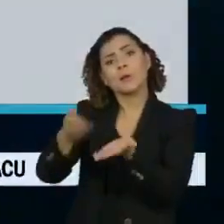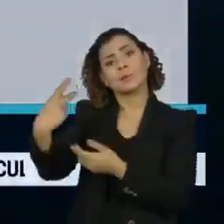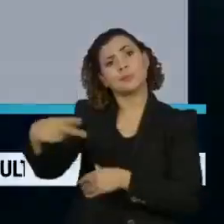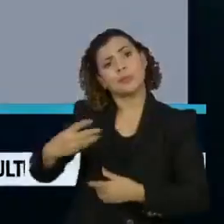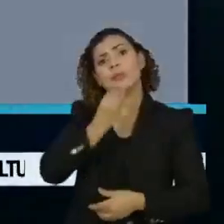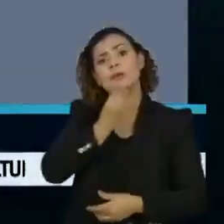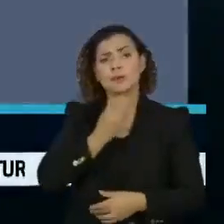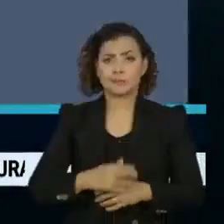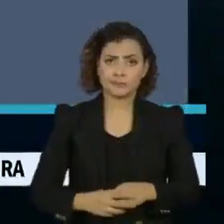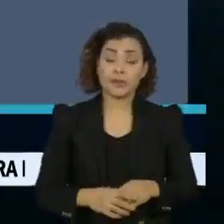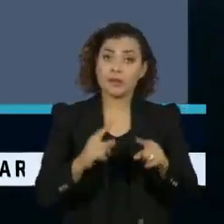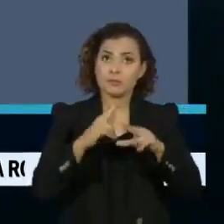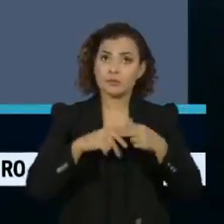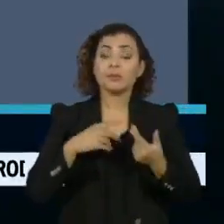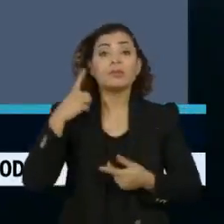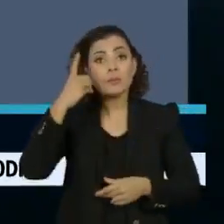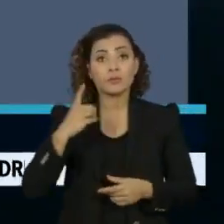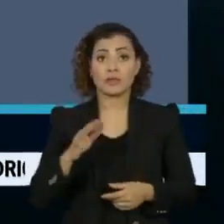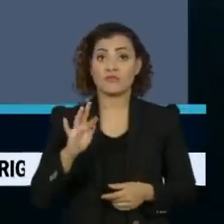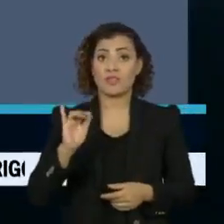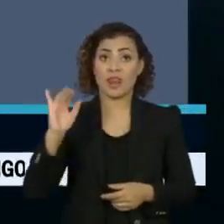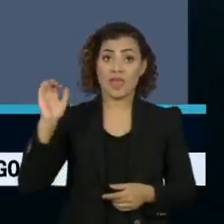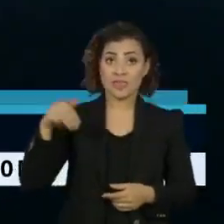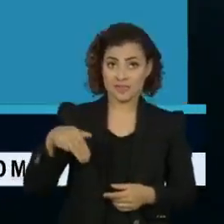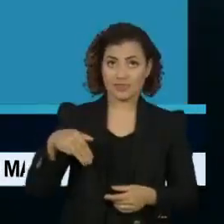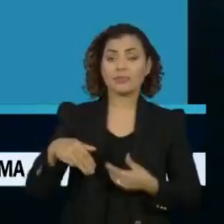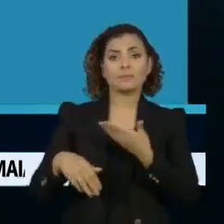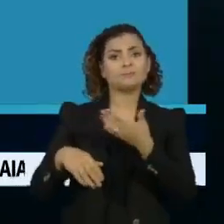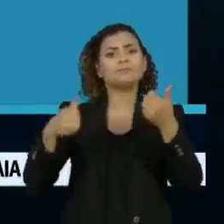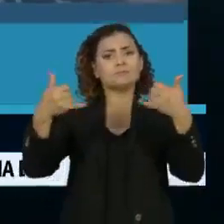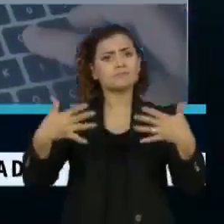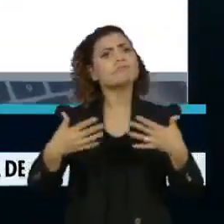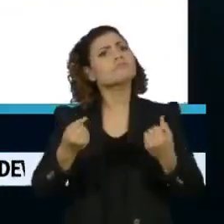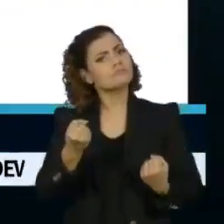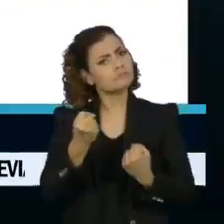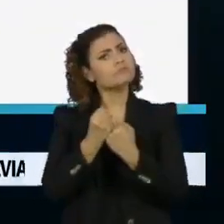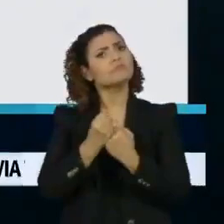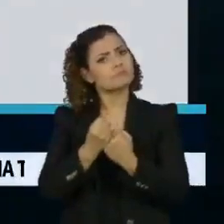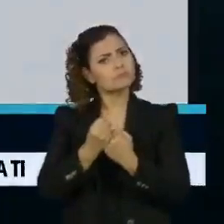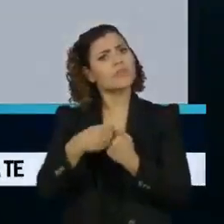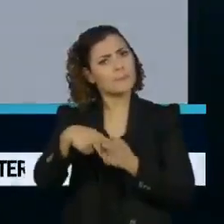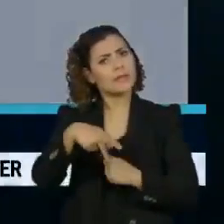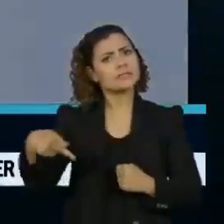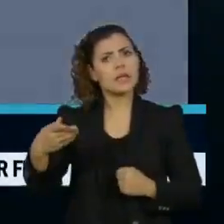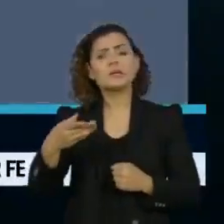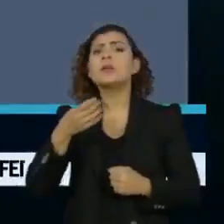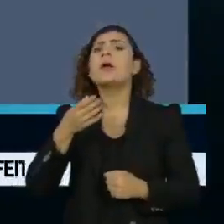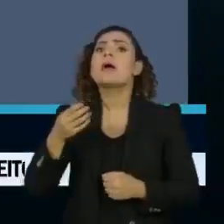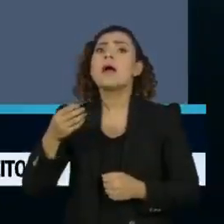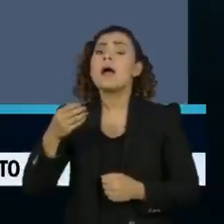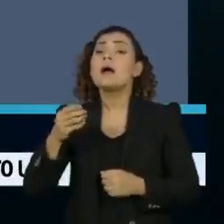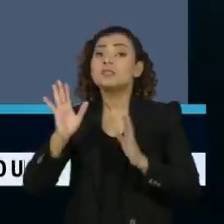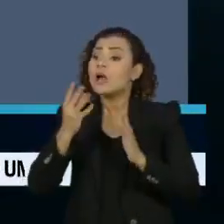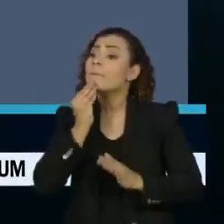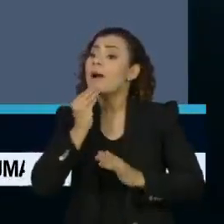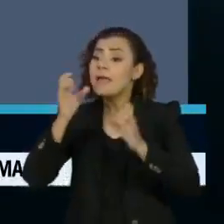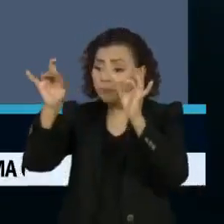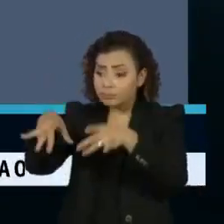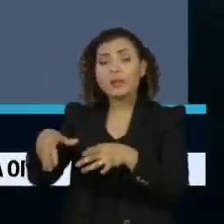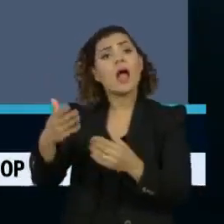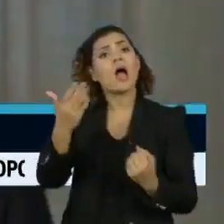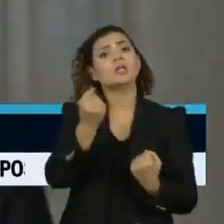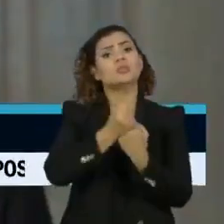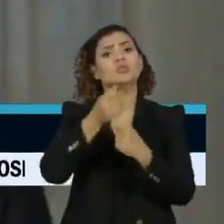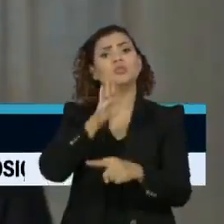líder do partido na Câmara, deputado Efraim Filho, defendeu o presidente nacional e disse que a saída de Maia ajudará a pacificar a